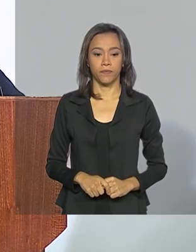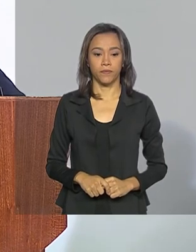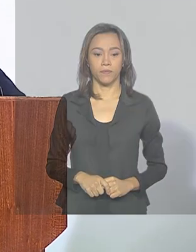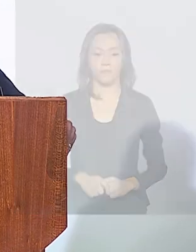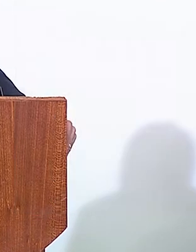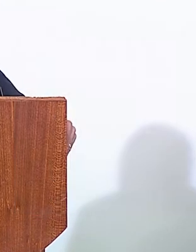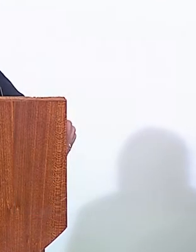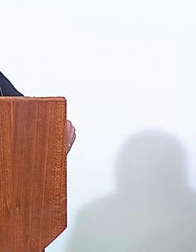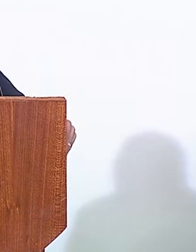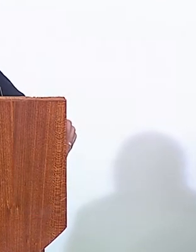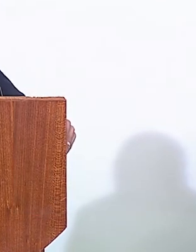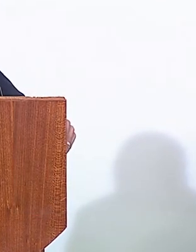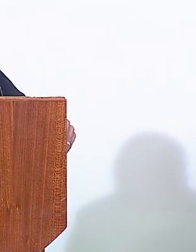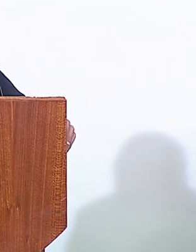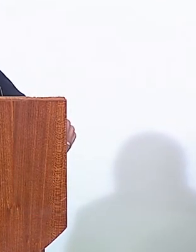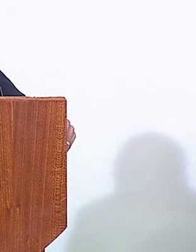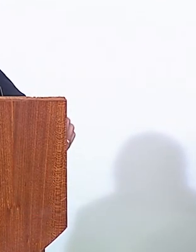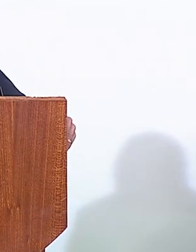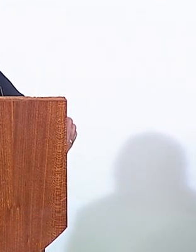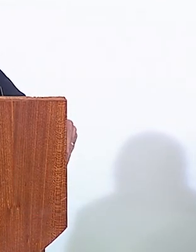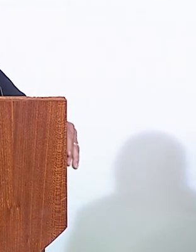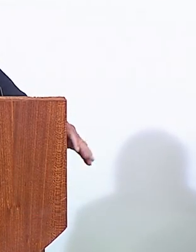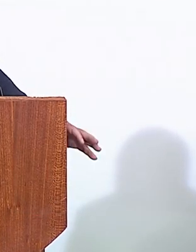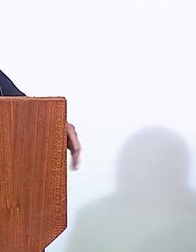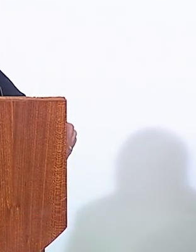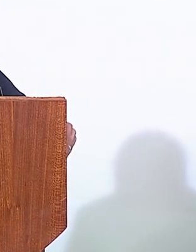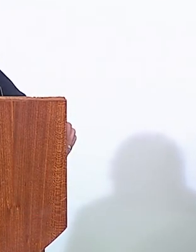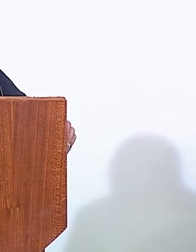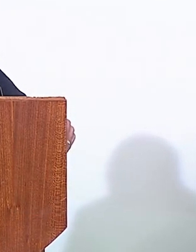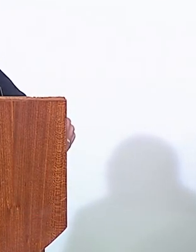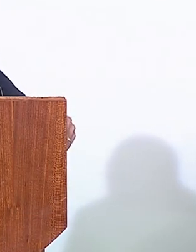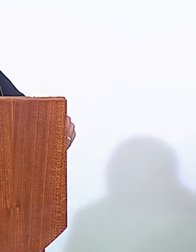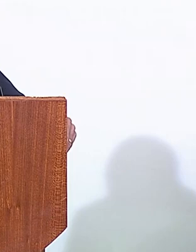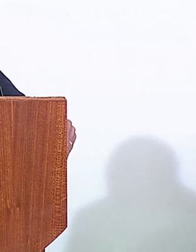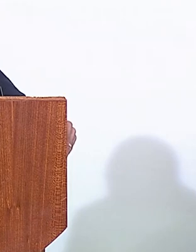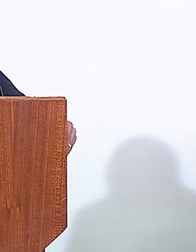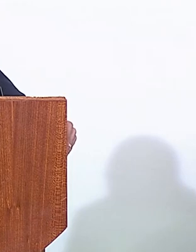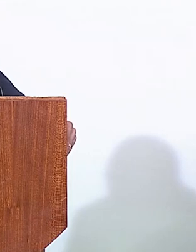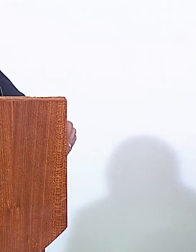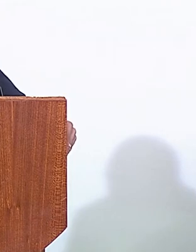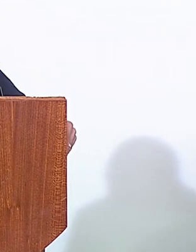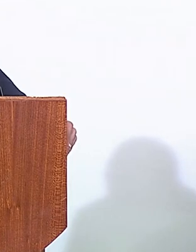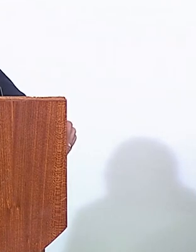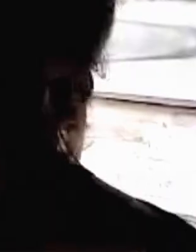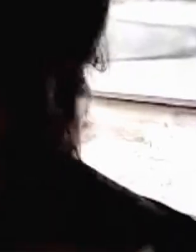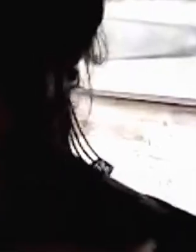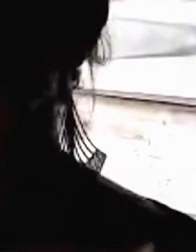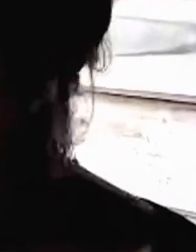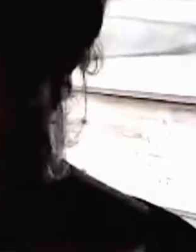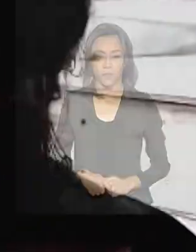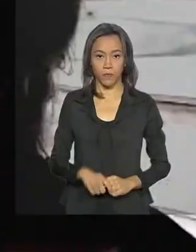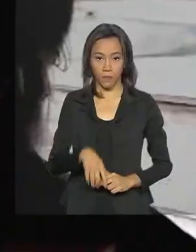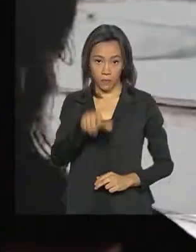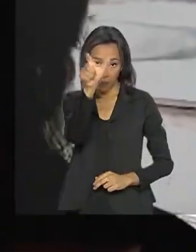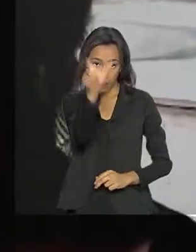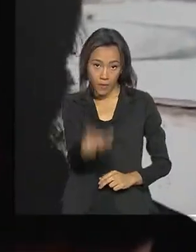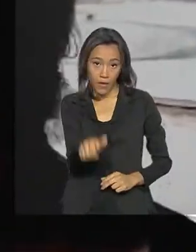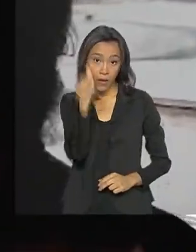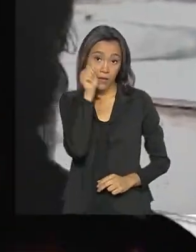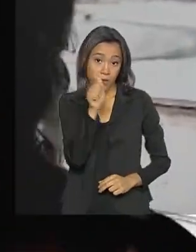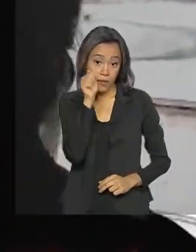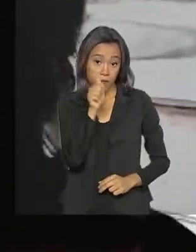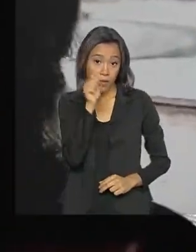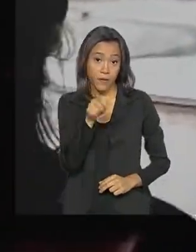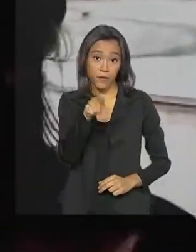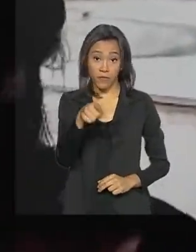o Adama já adotou e nós vamos adotá-lo no que for possível para o governo, para integrar cada vez mais você e a sociedade. A dona Luciléia diz que a